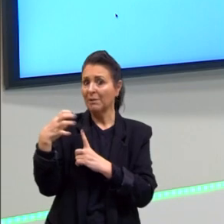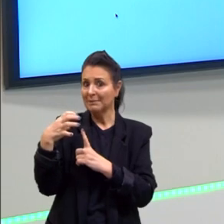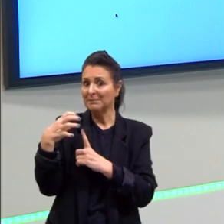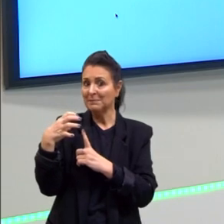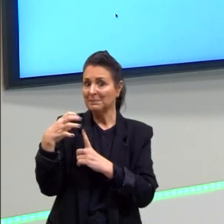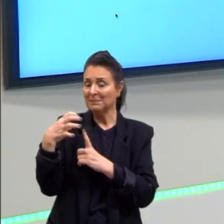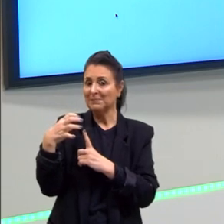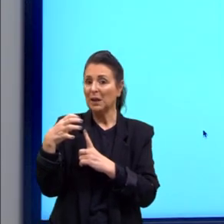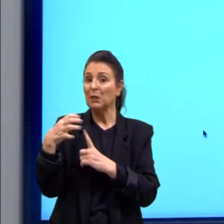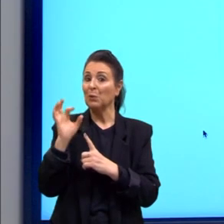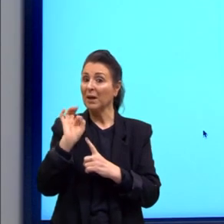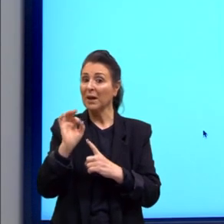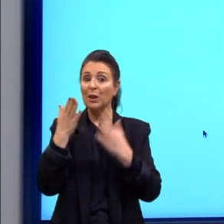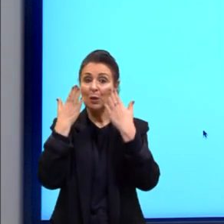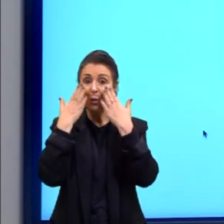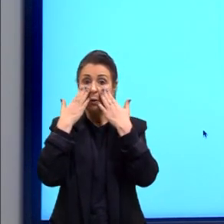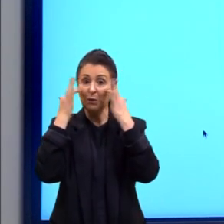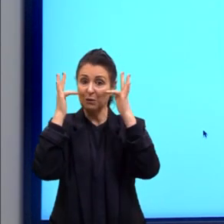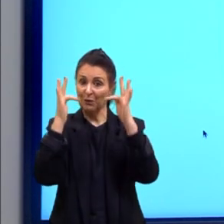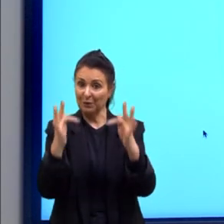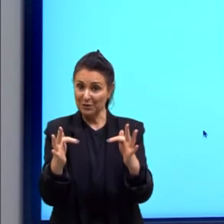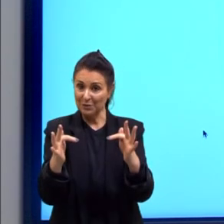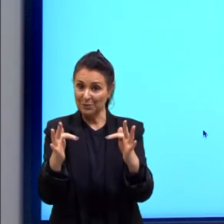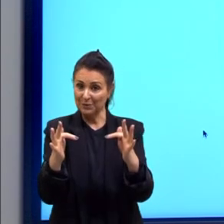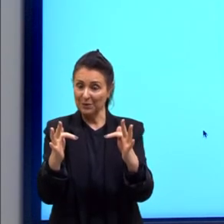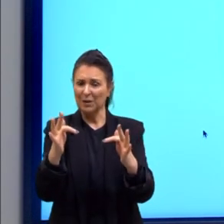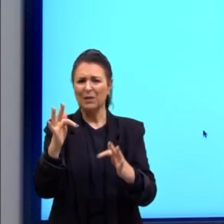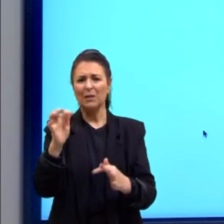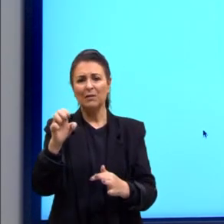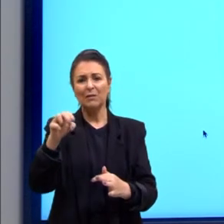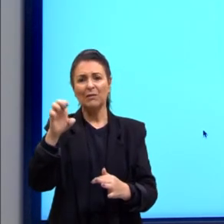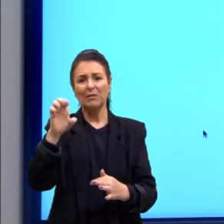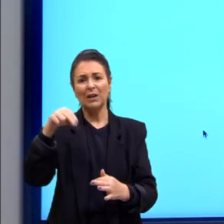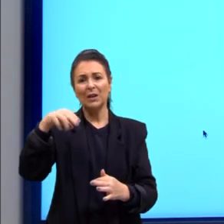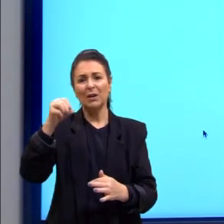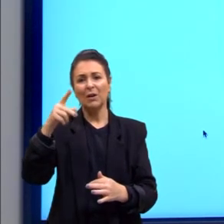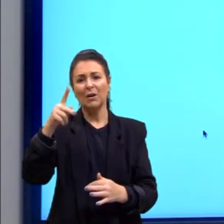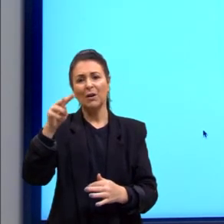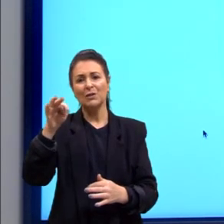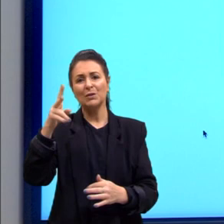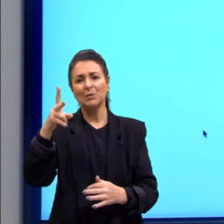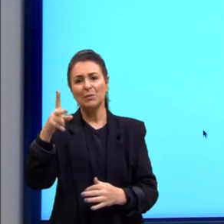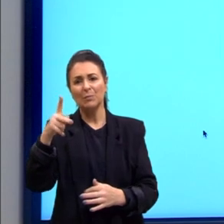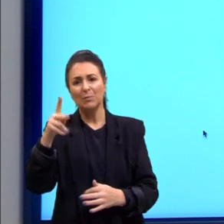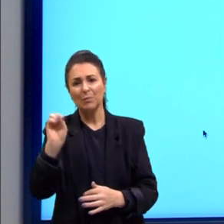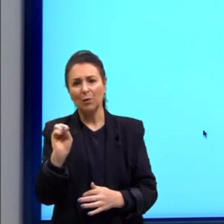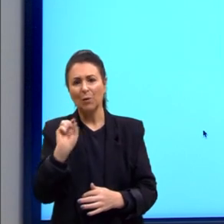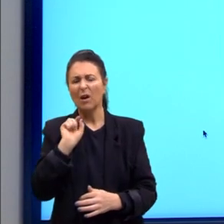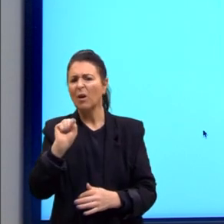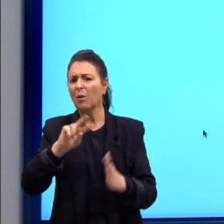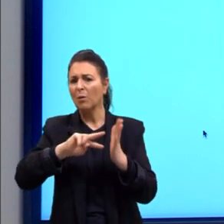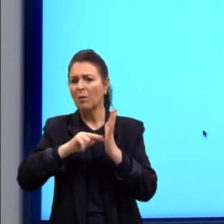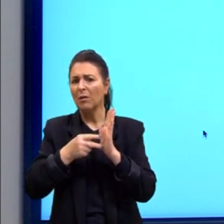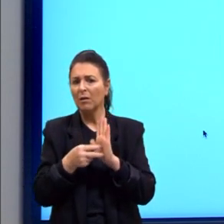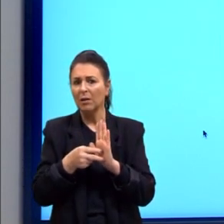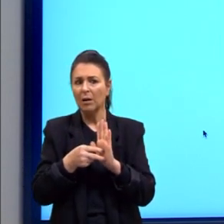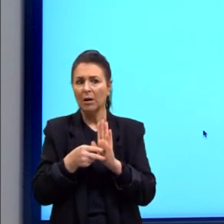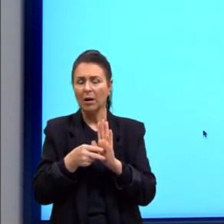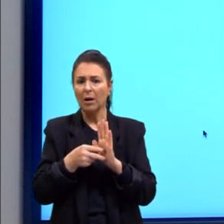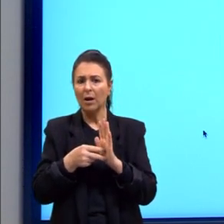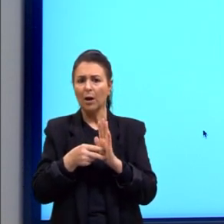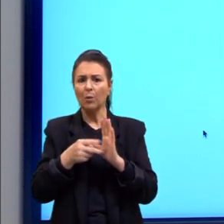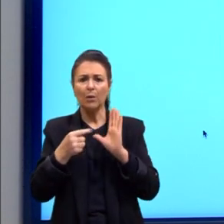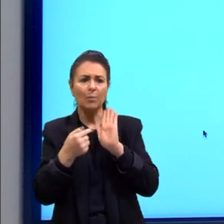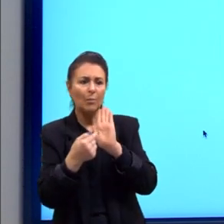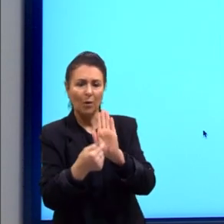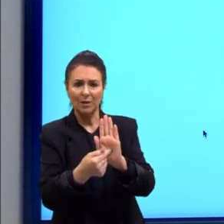fenótipo. O que é o fenótipo? O fenótipo é aquilo que vai ser expresso do